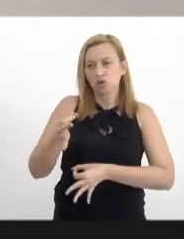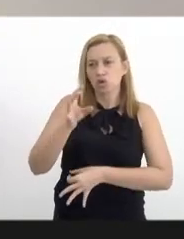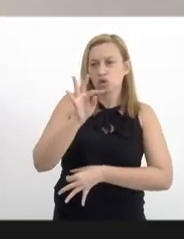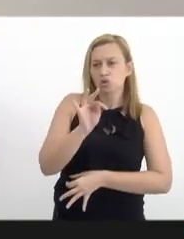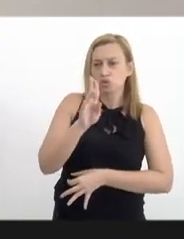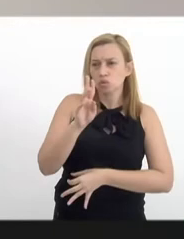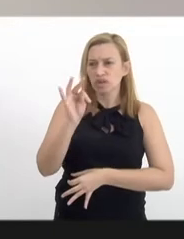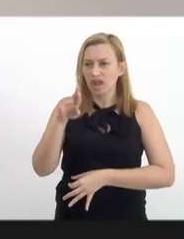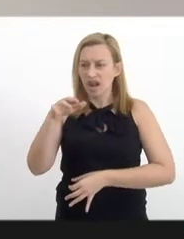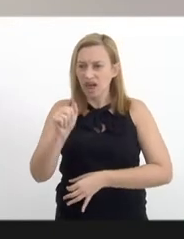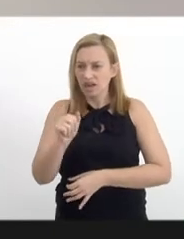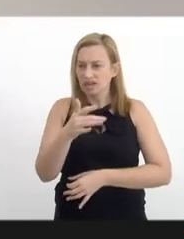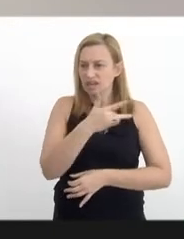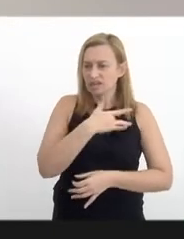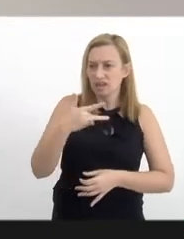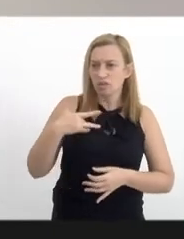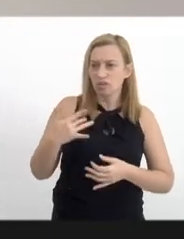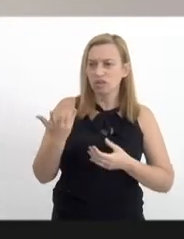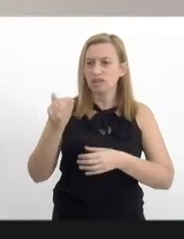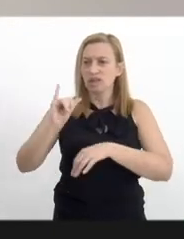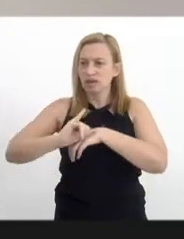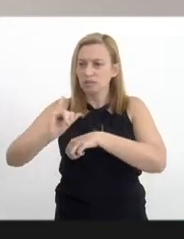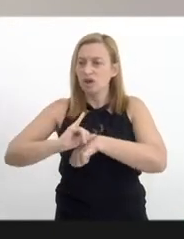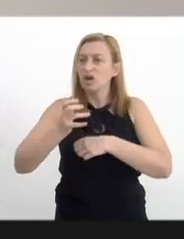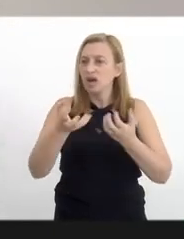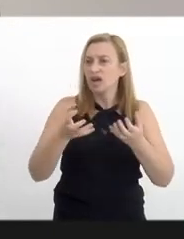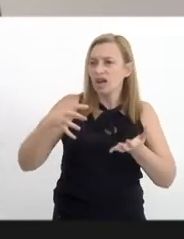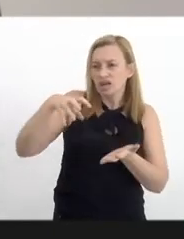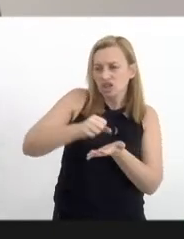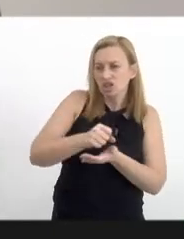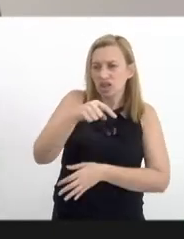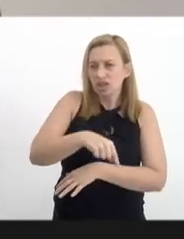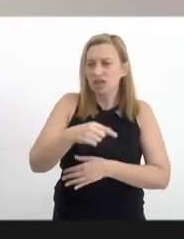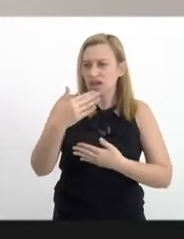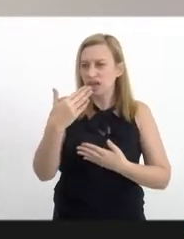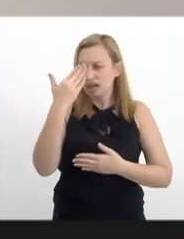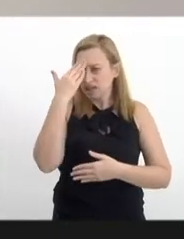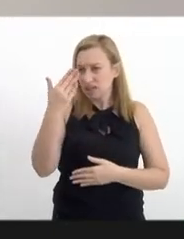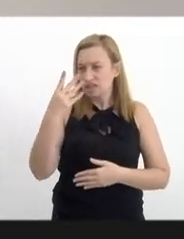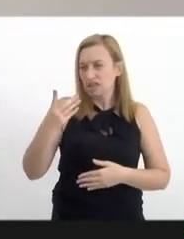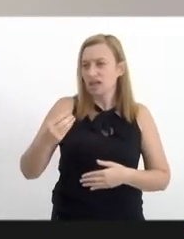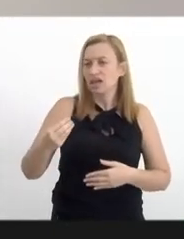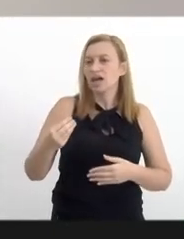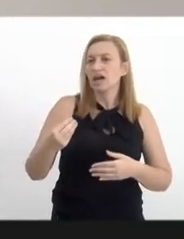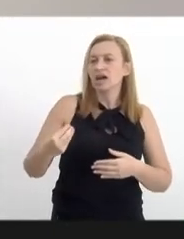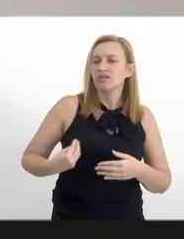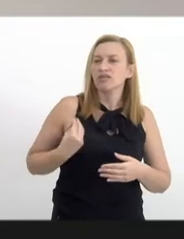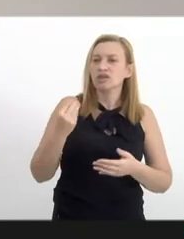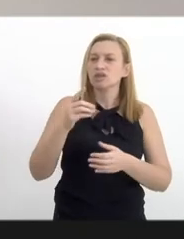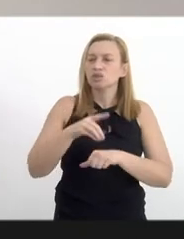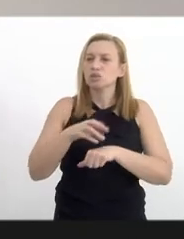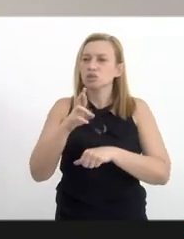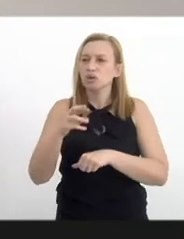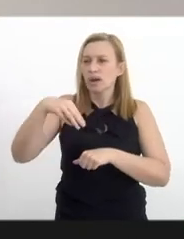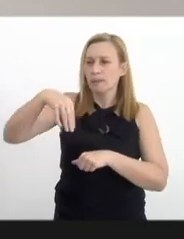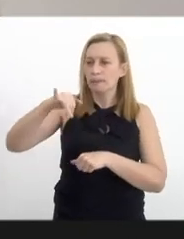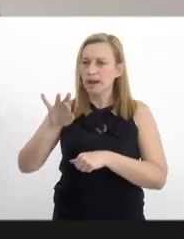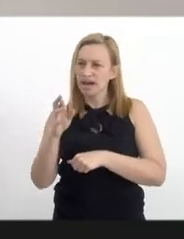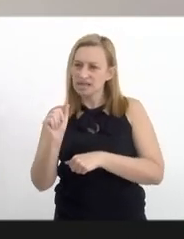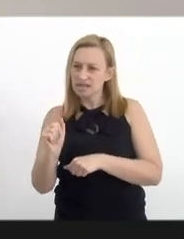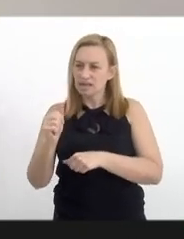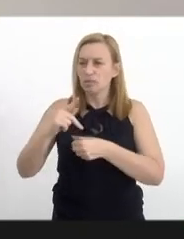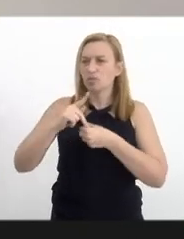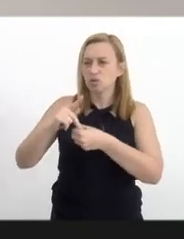coletiva de saúde da capital. Quero aqui registrar e também agradecer a presença da doutora Márcia Lustosa, promotora de